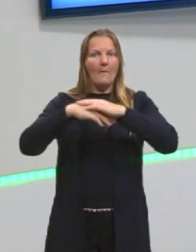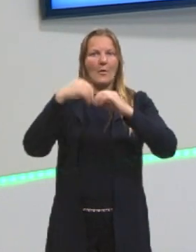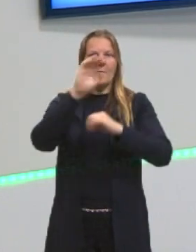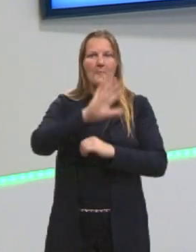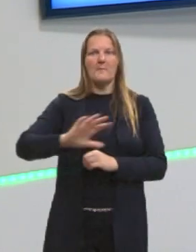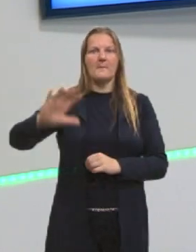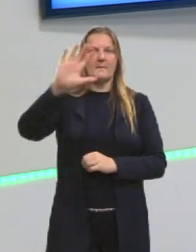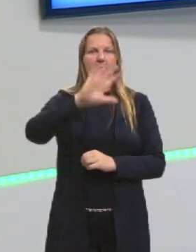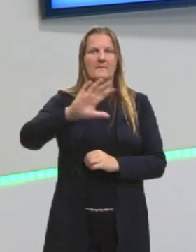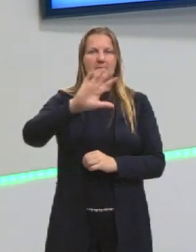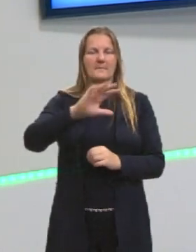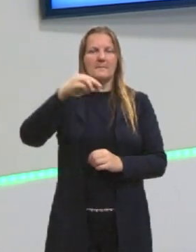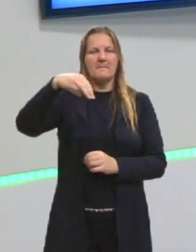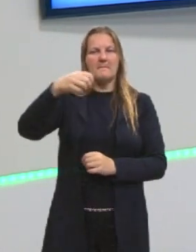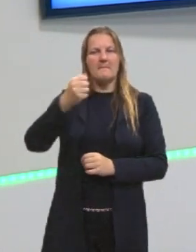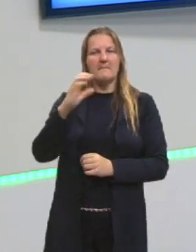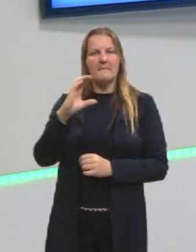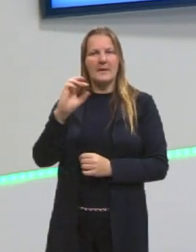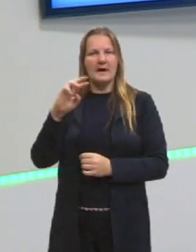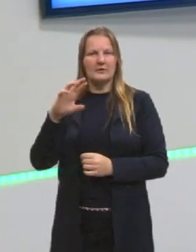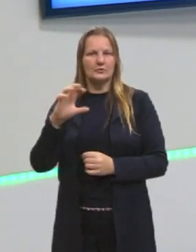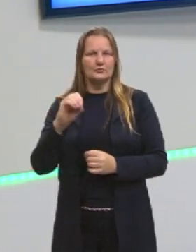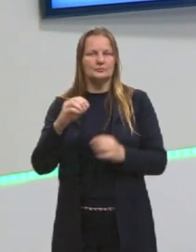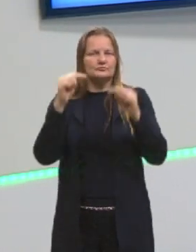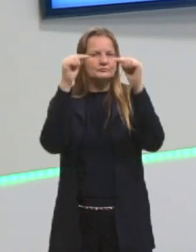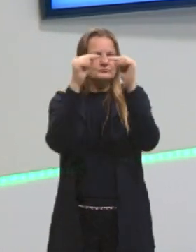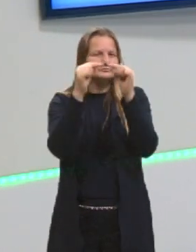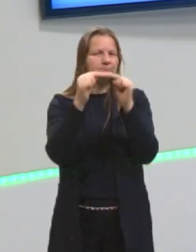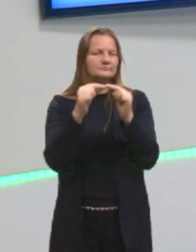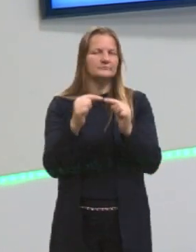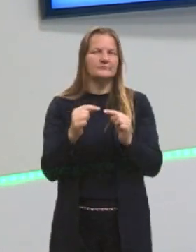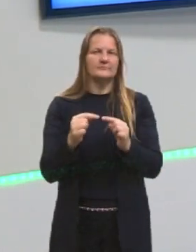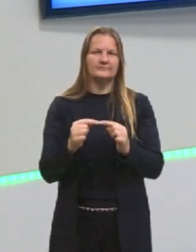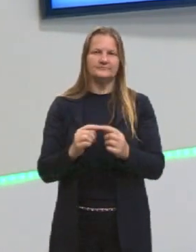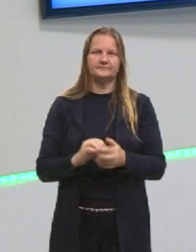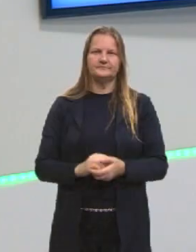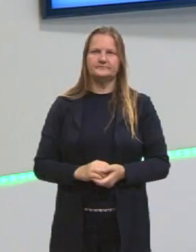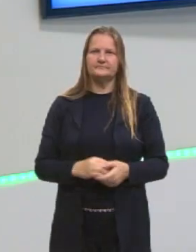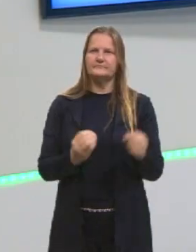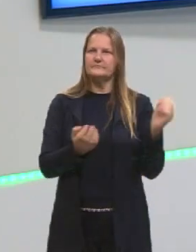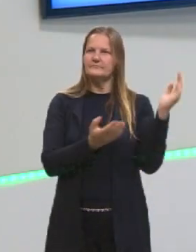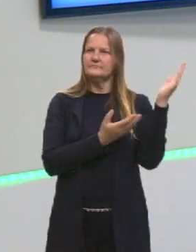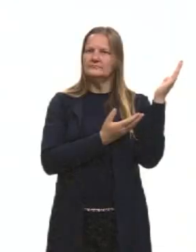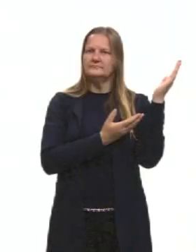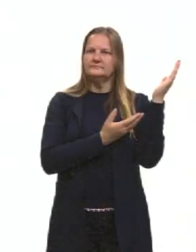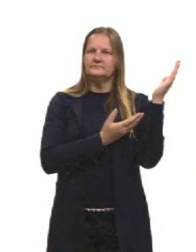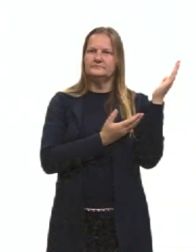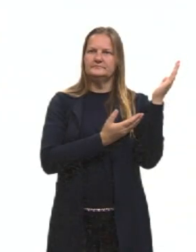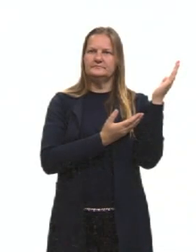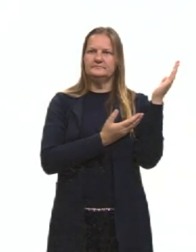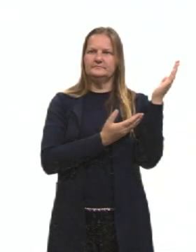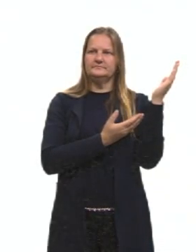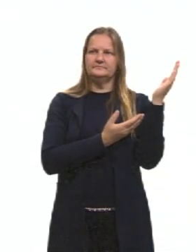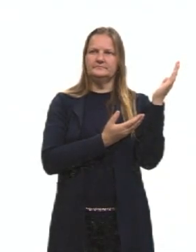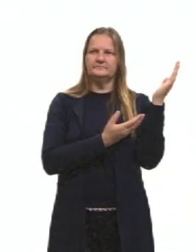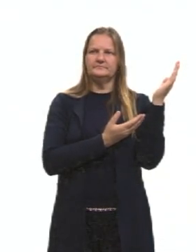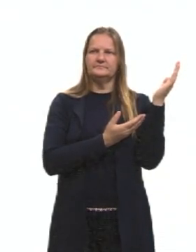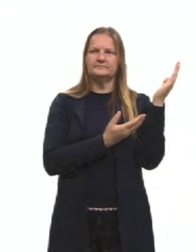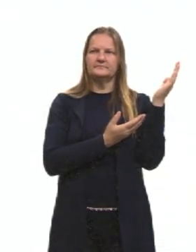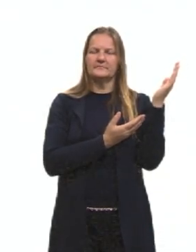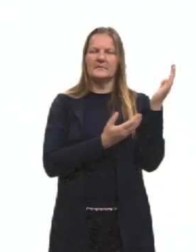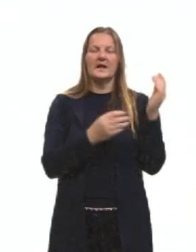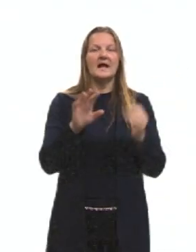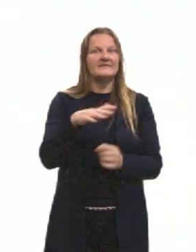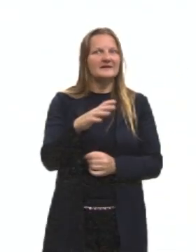alinhado. Então, vamos lá. Ideia de texto bonito aqui na nossa tela. A proposta da escrita bonita pode ser um